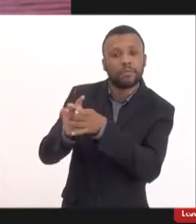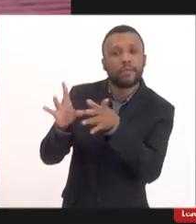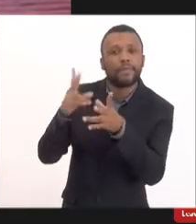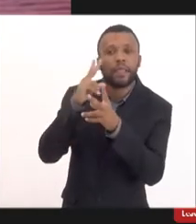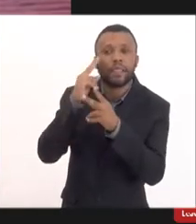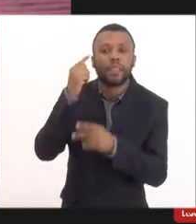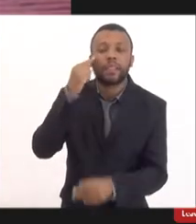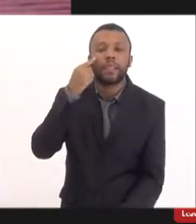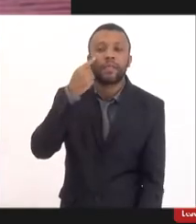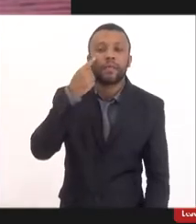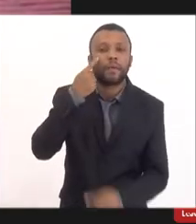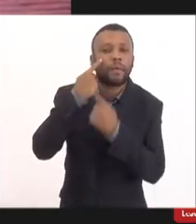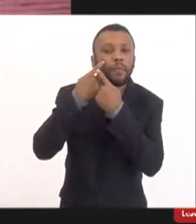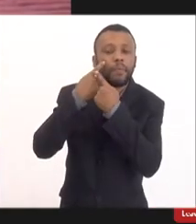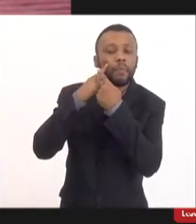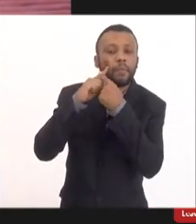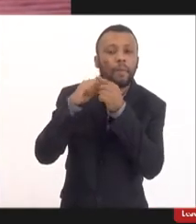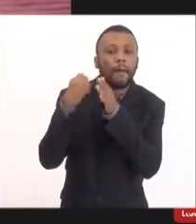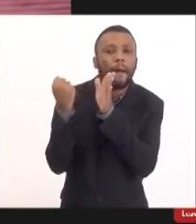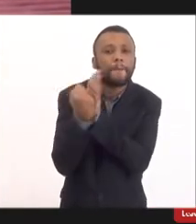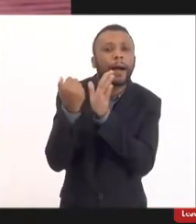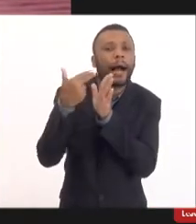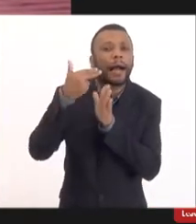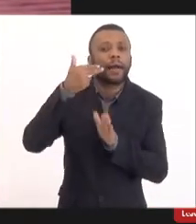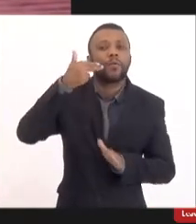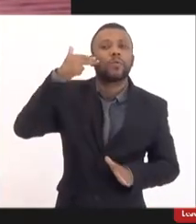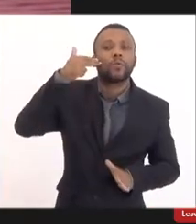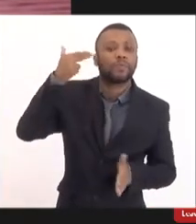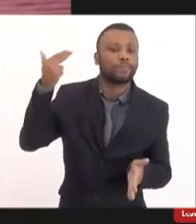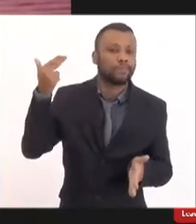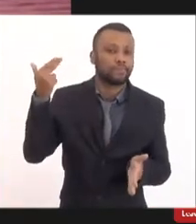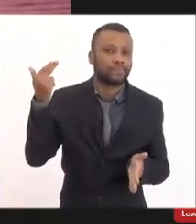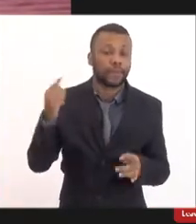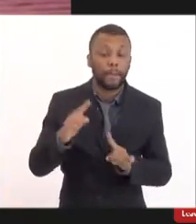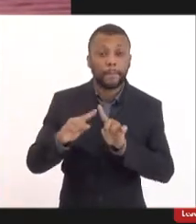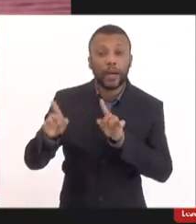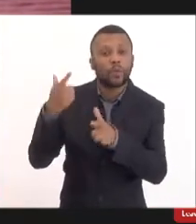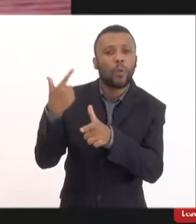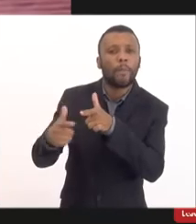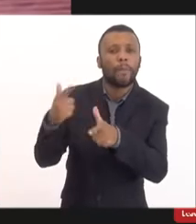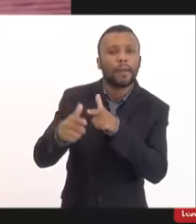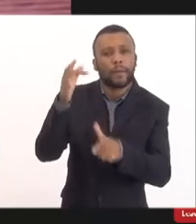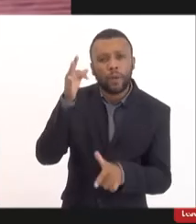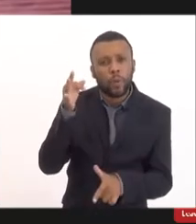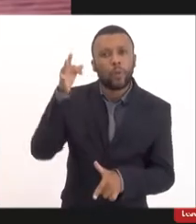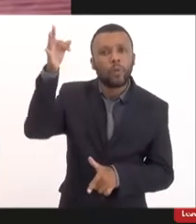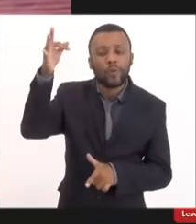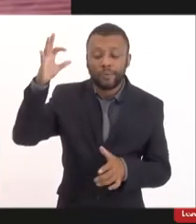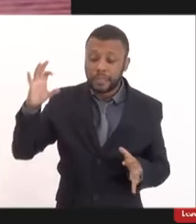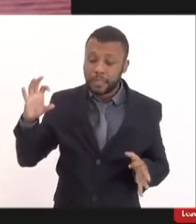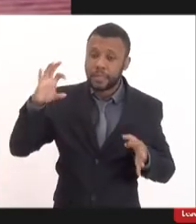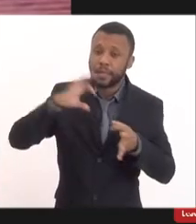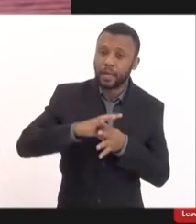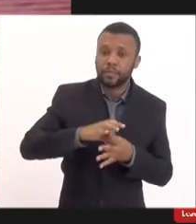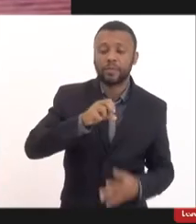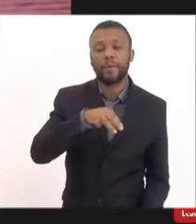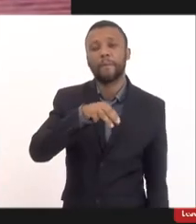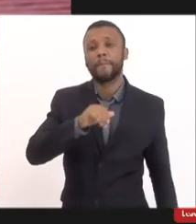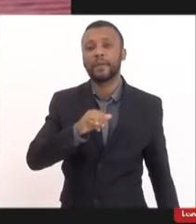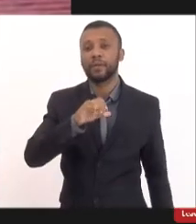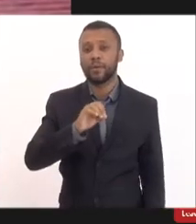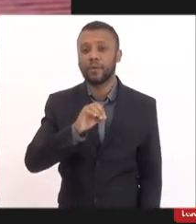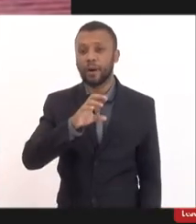fazer uma cicatriz que eu não sei quais são as consequências dessa cicatriz amanhã ou depois no miocardio dessa criança então eu estou